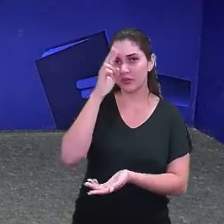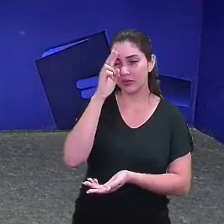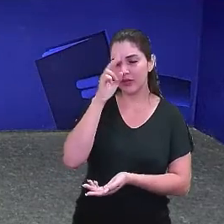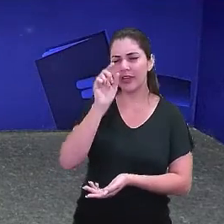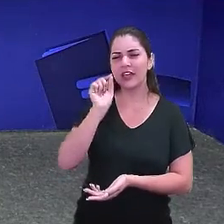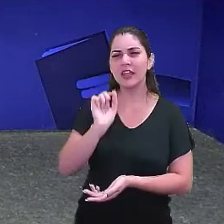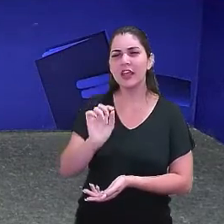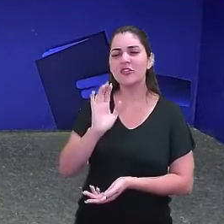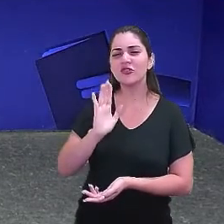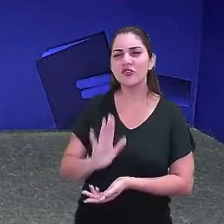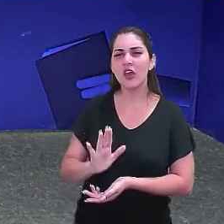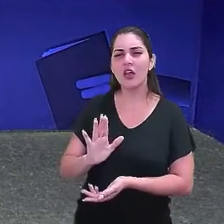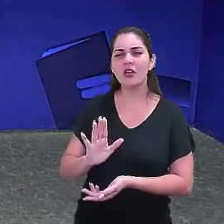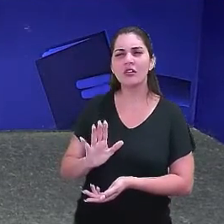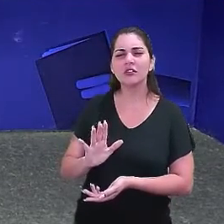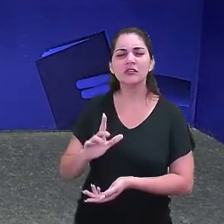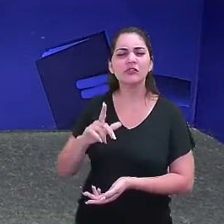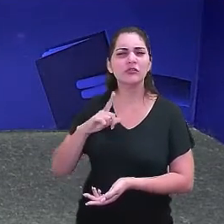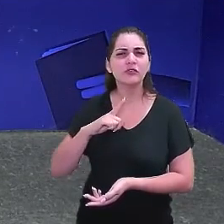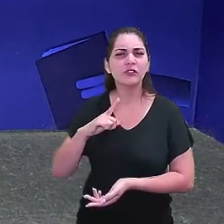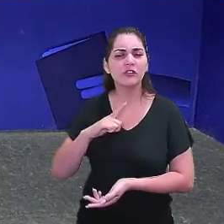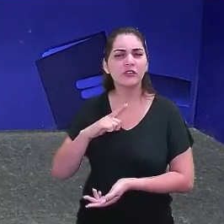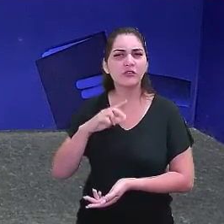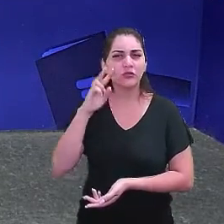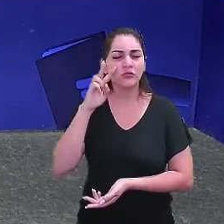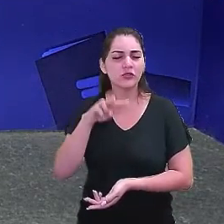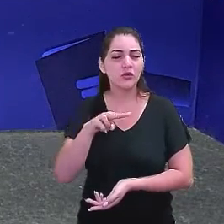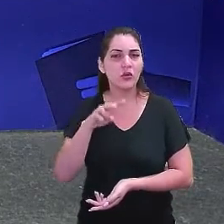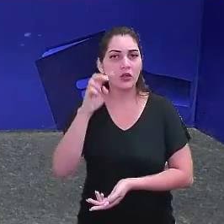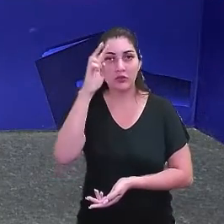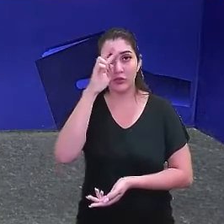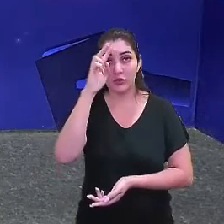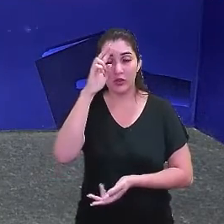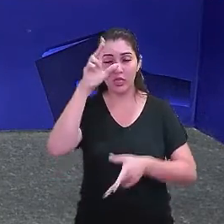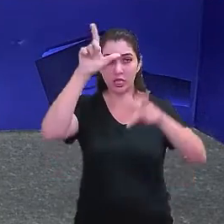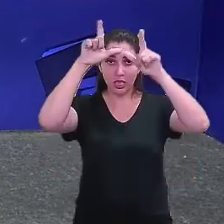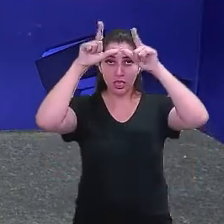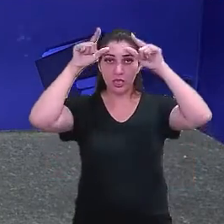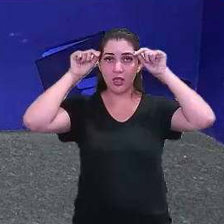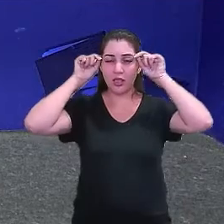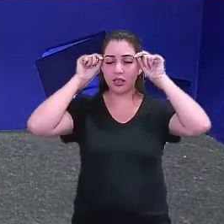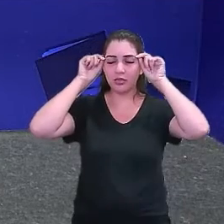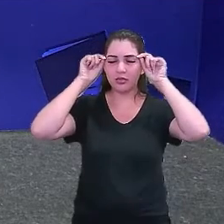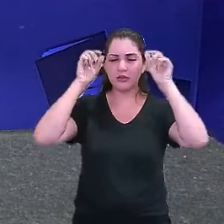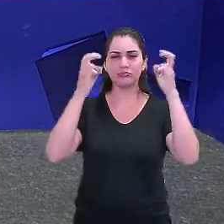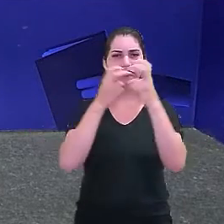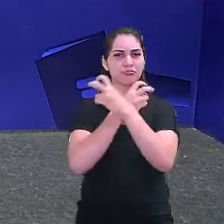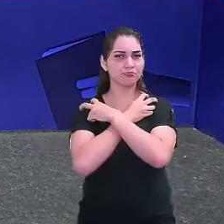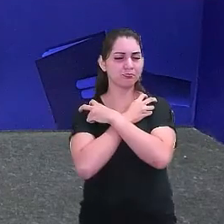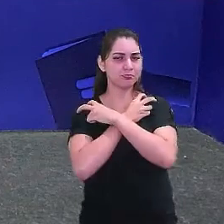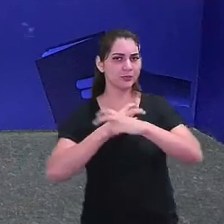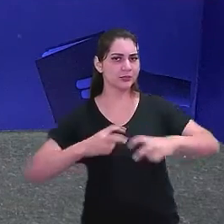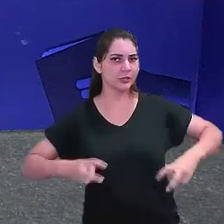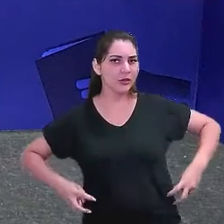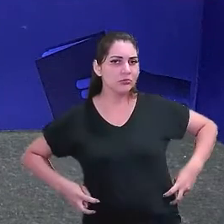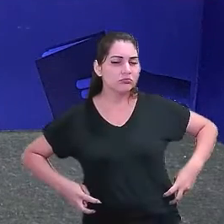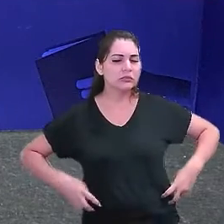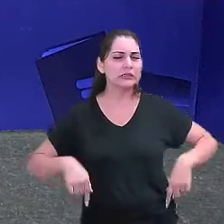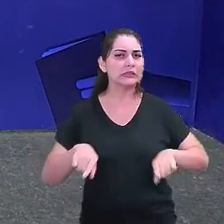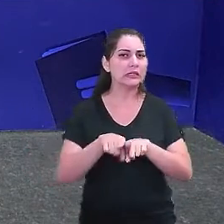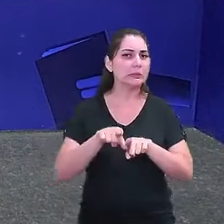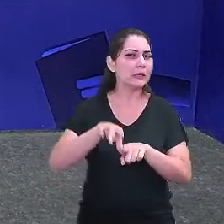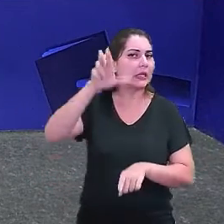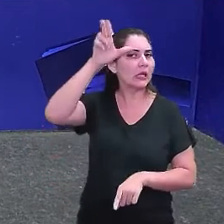de Lampião, rei de cangaço, de Maria Bonita, rainha do cangaço? Mas vocês, né, a gente pouco conhece da história deles.